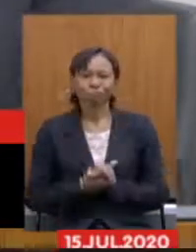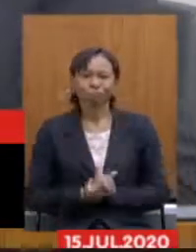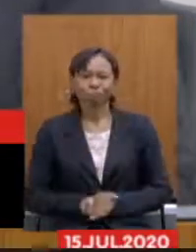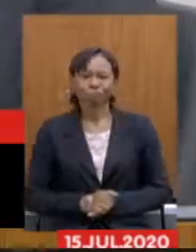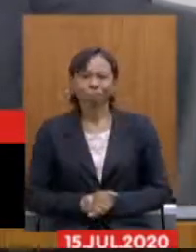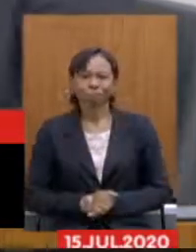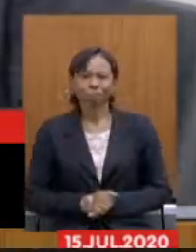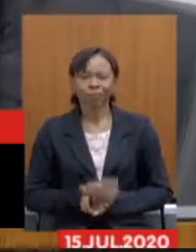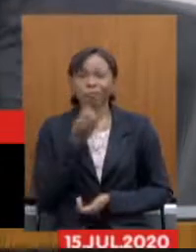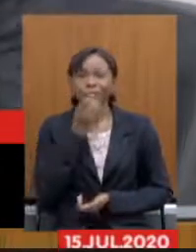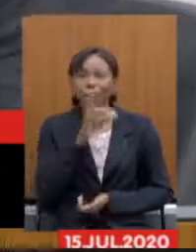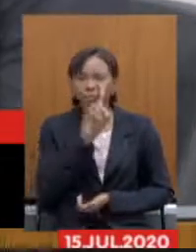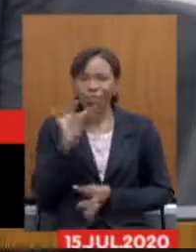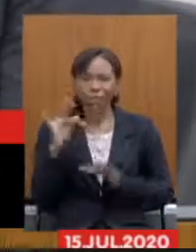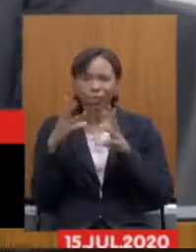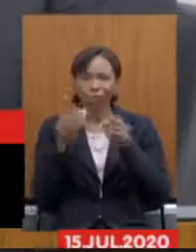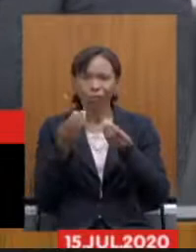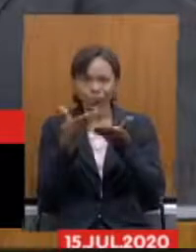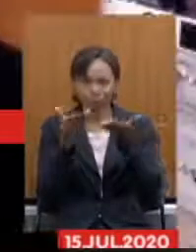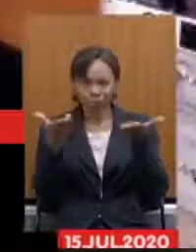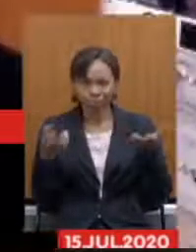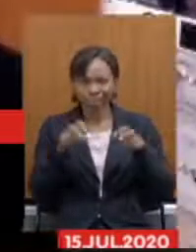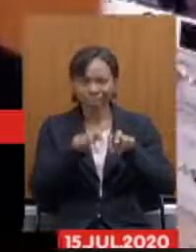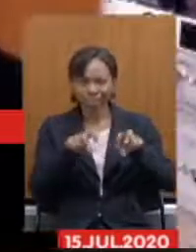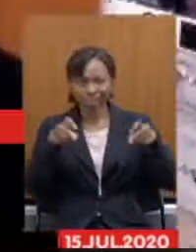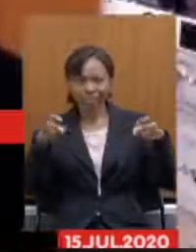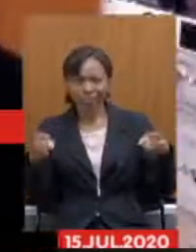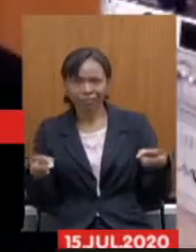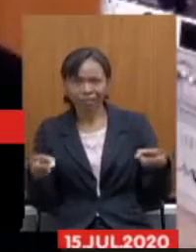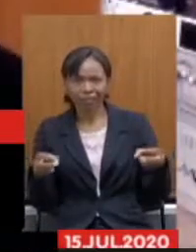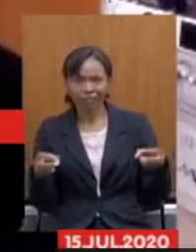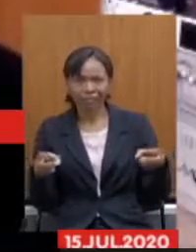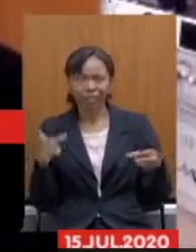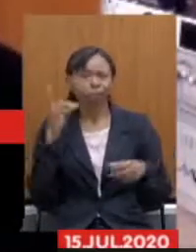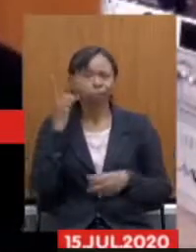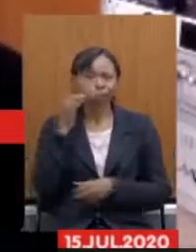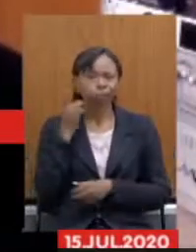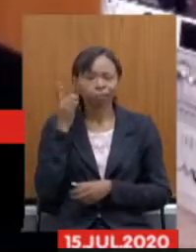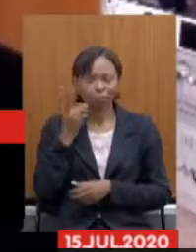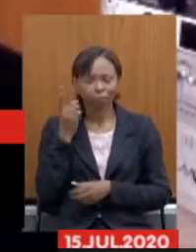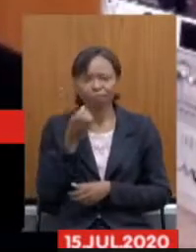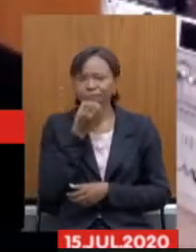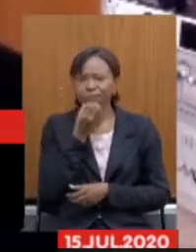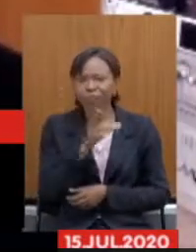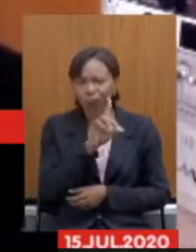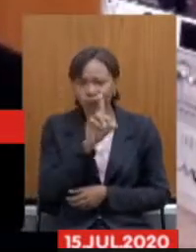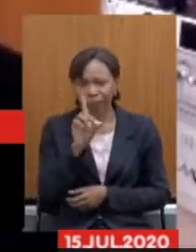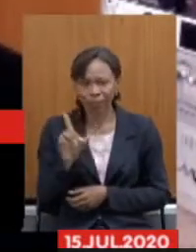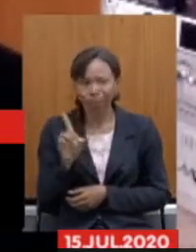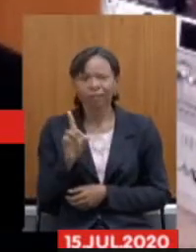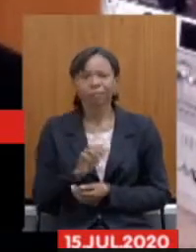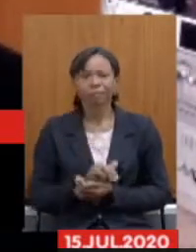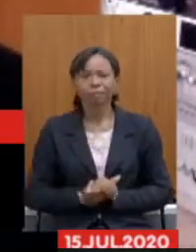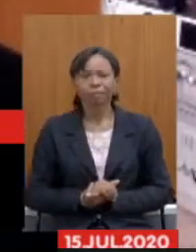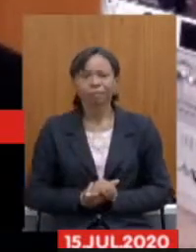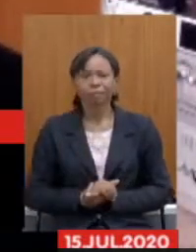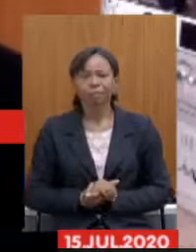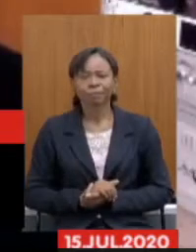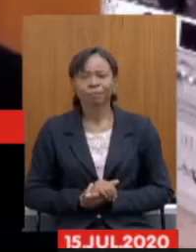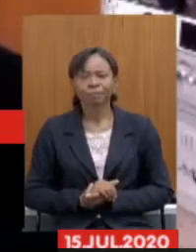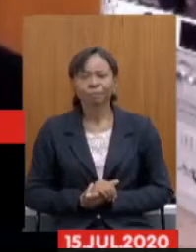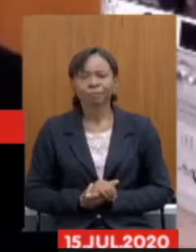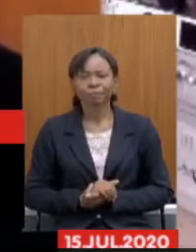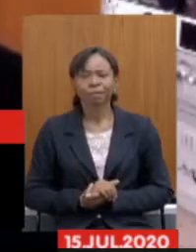bom dia a todos bom dia a mesa bom dia aos deputados bom dia aos